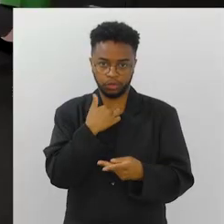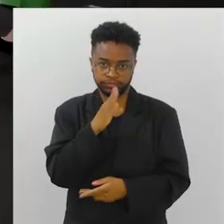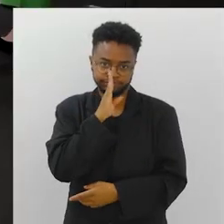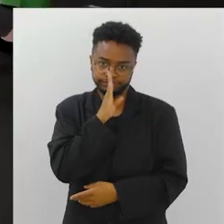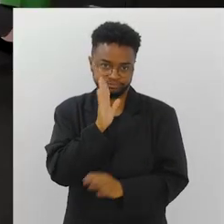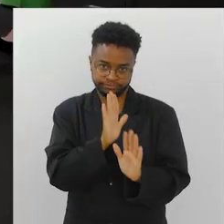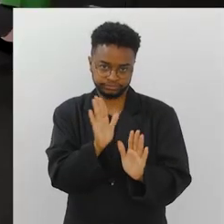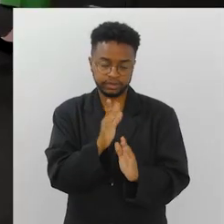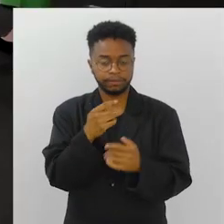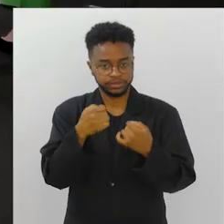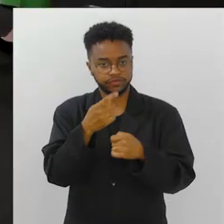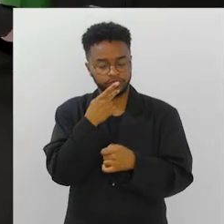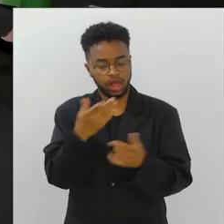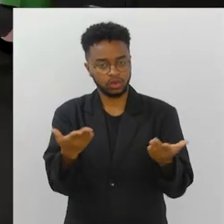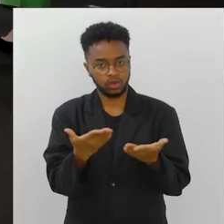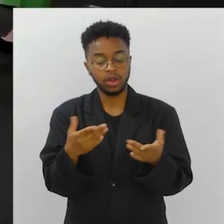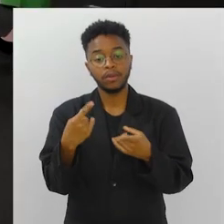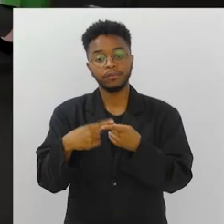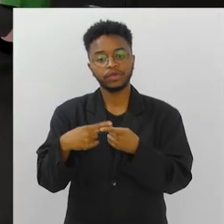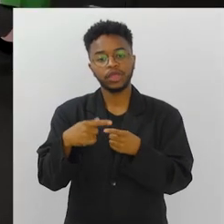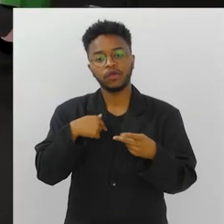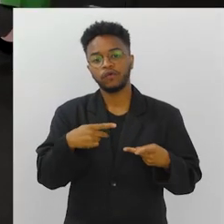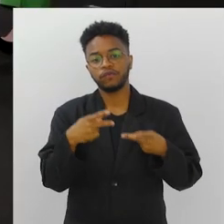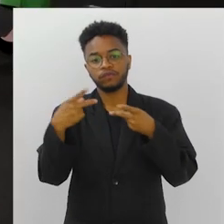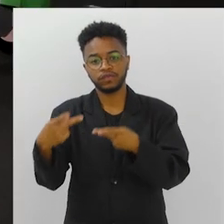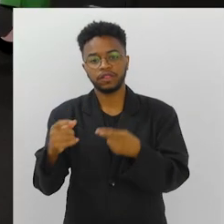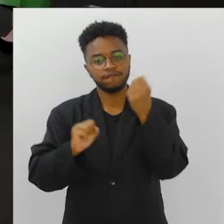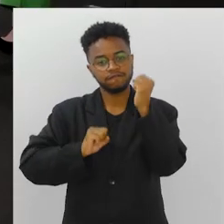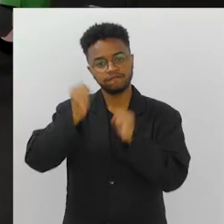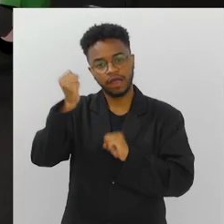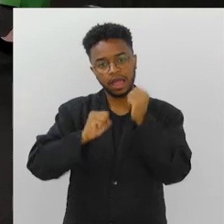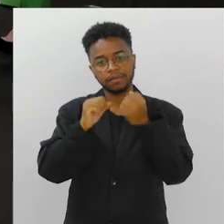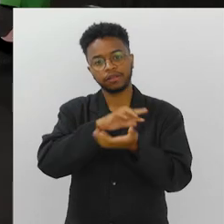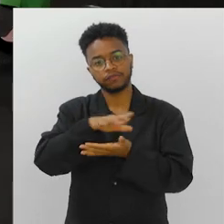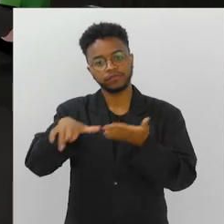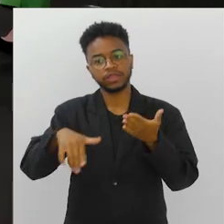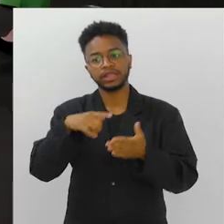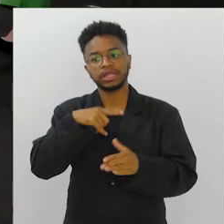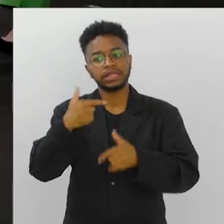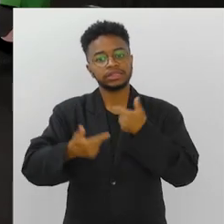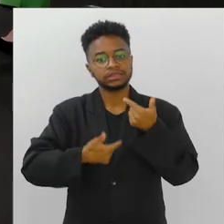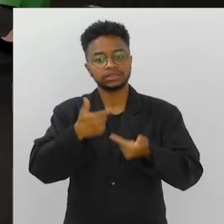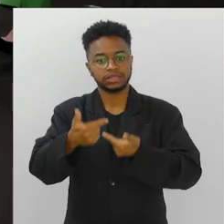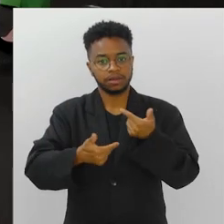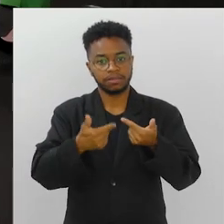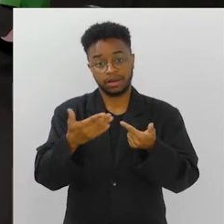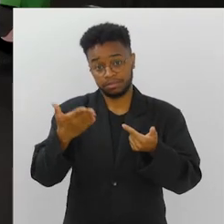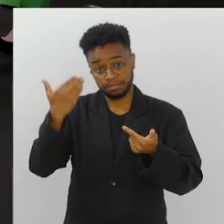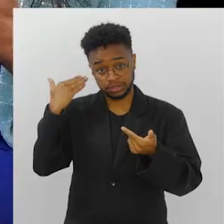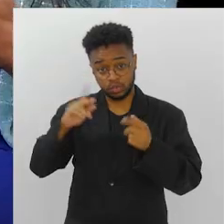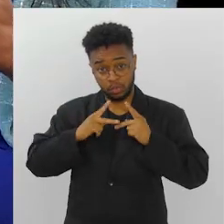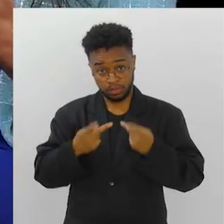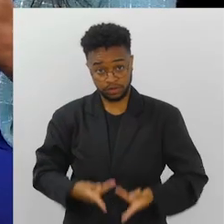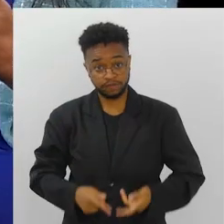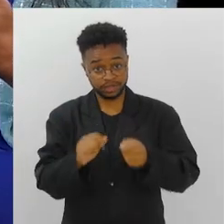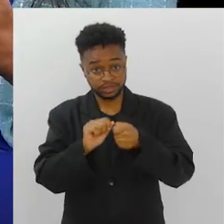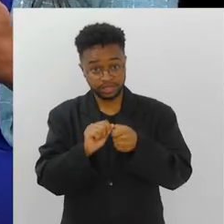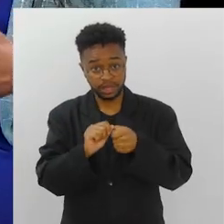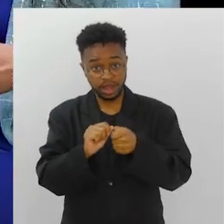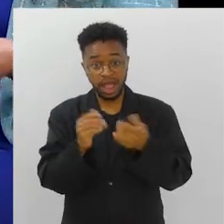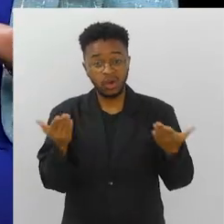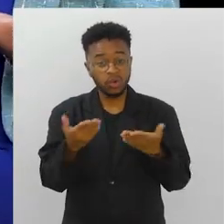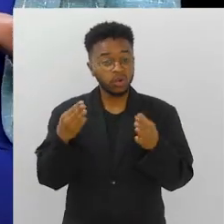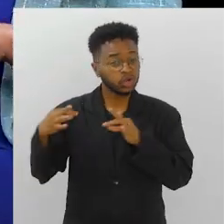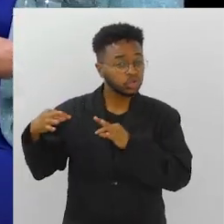sobre isso aqui, nesse momento, porque eu visitei fábricas onde serviços que eram feitos por seres humanos